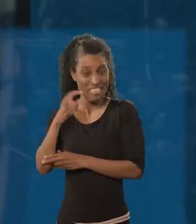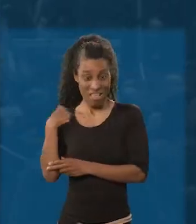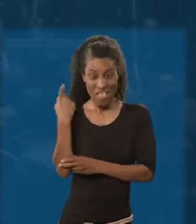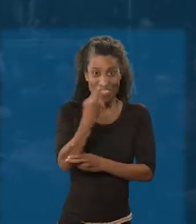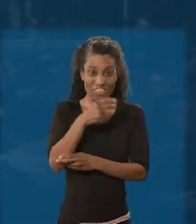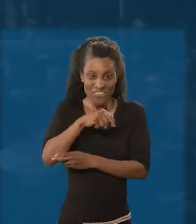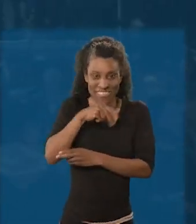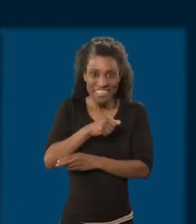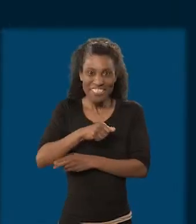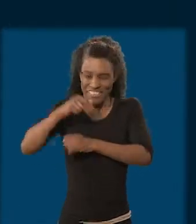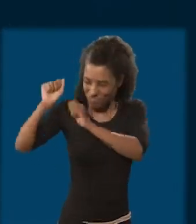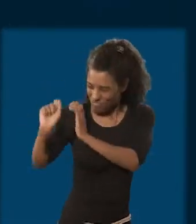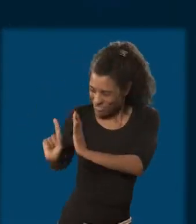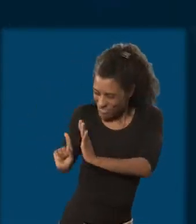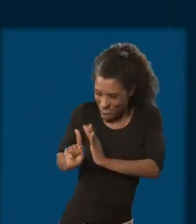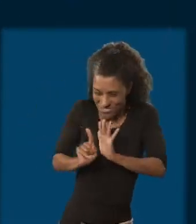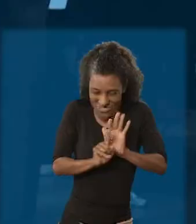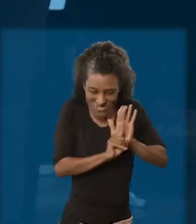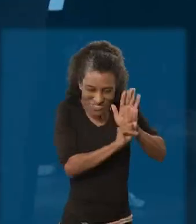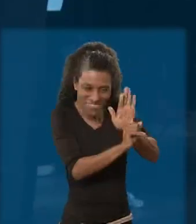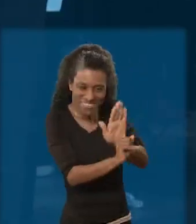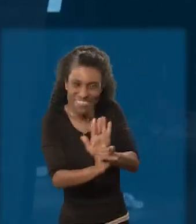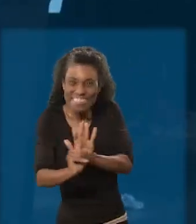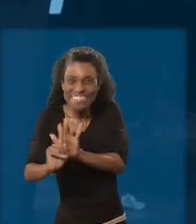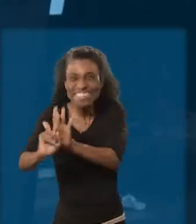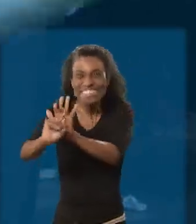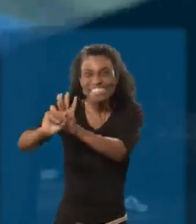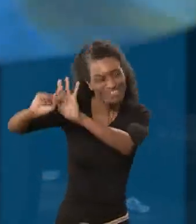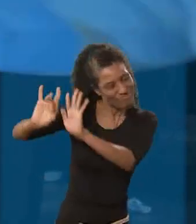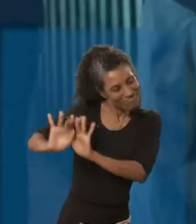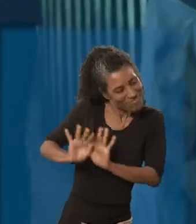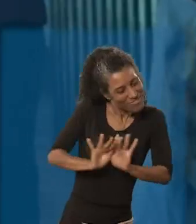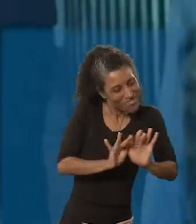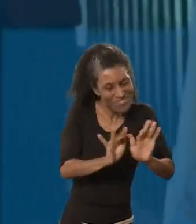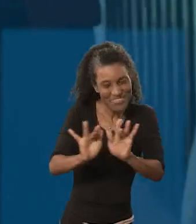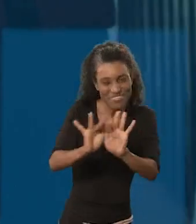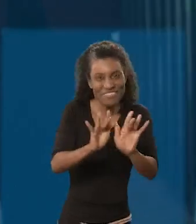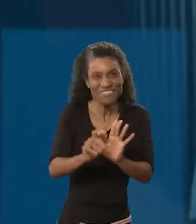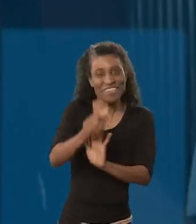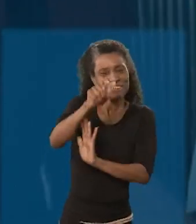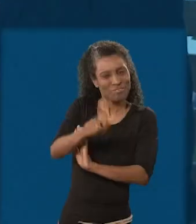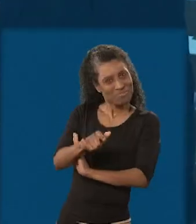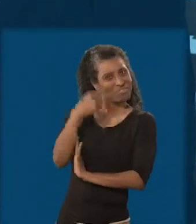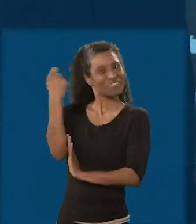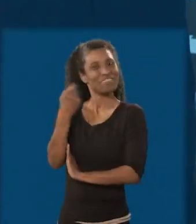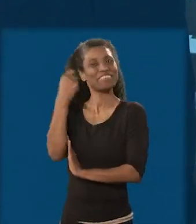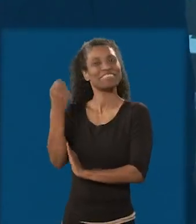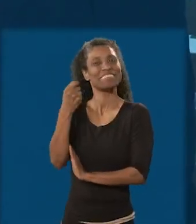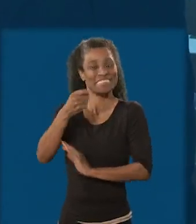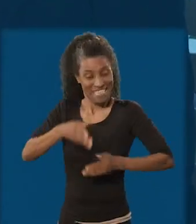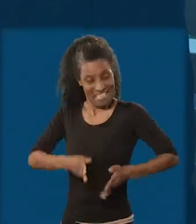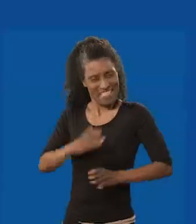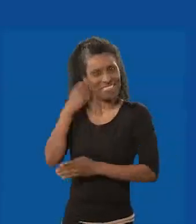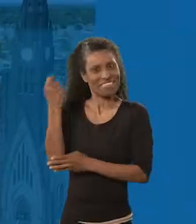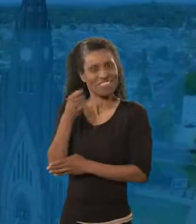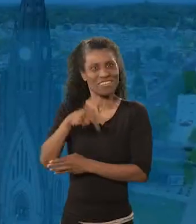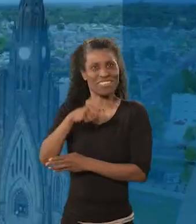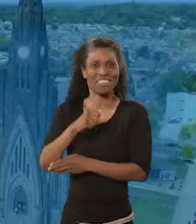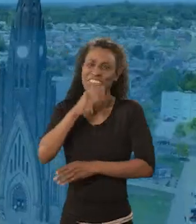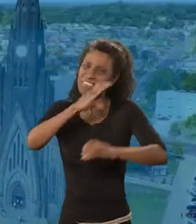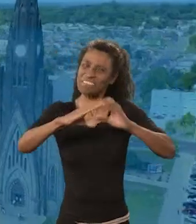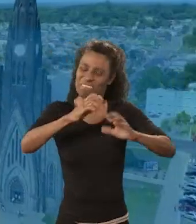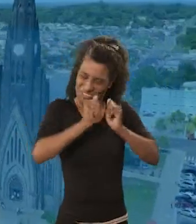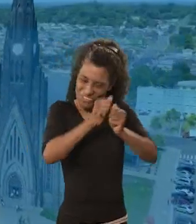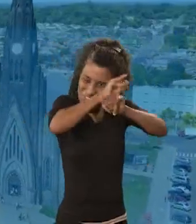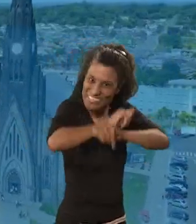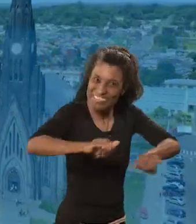Nós e Ana, frente a frente, nós e Ana lado a lado. Gaúcha, a raiz é Ana, canta junto